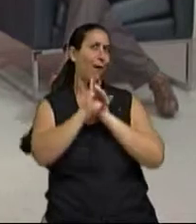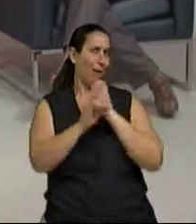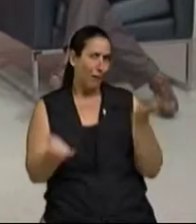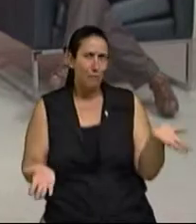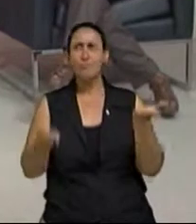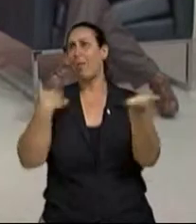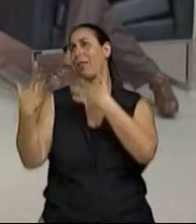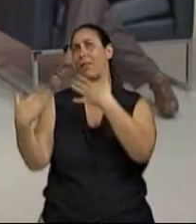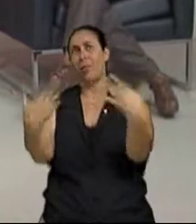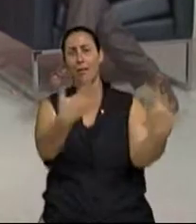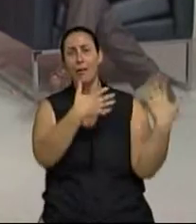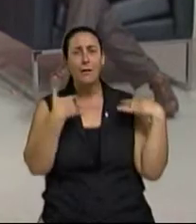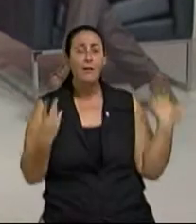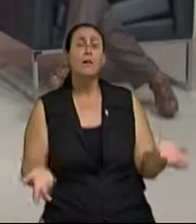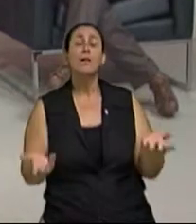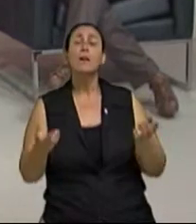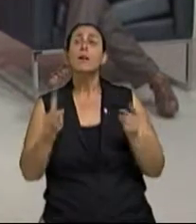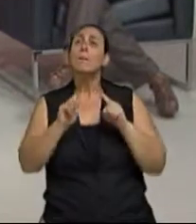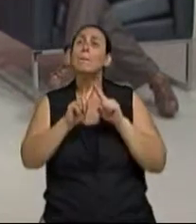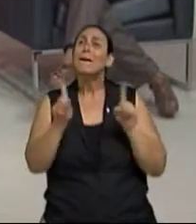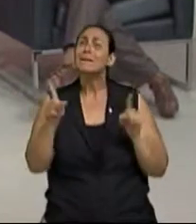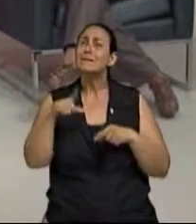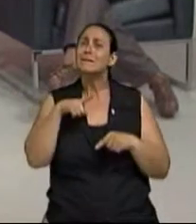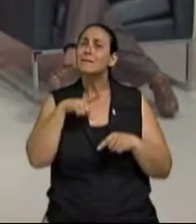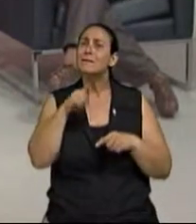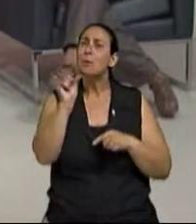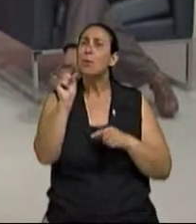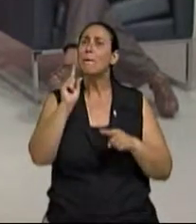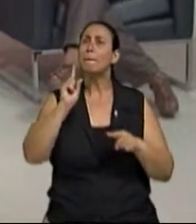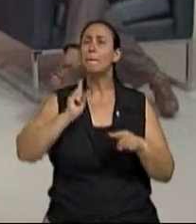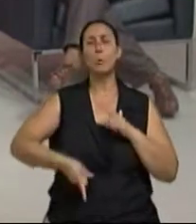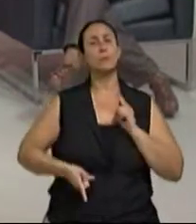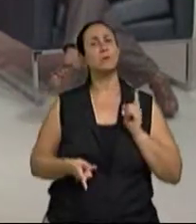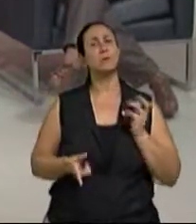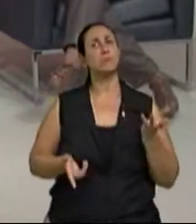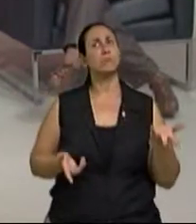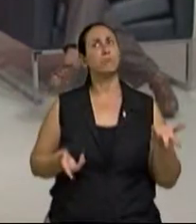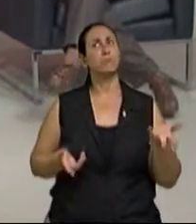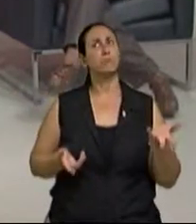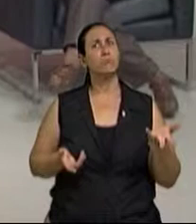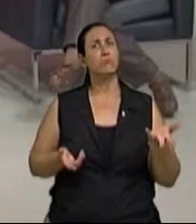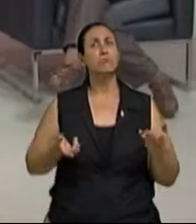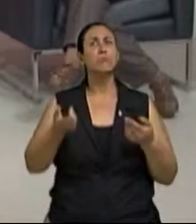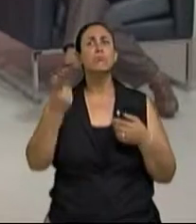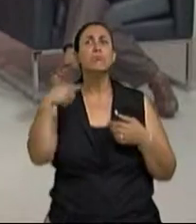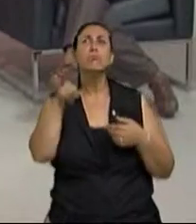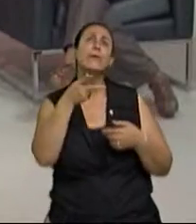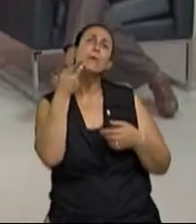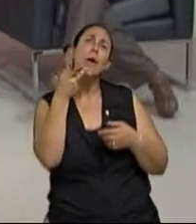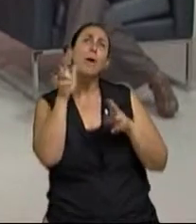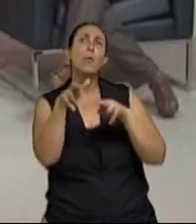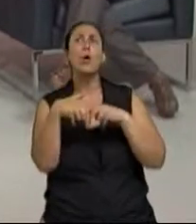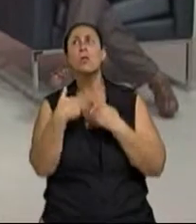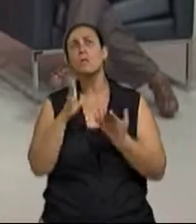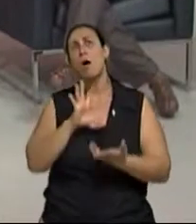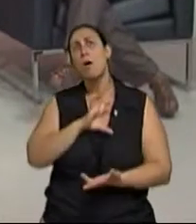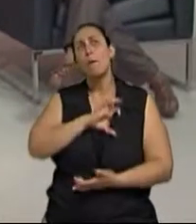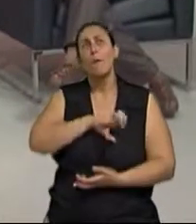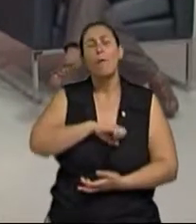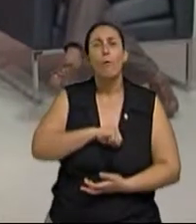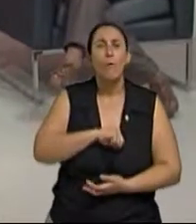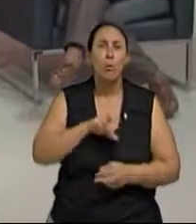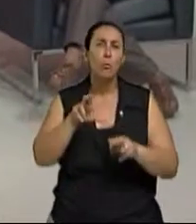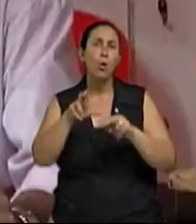pessoas, né? E que muitas vezes existe uma proibição em nome, entre aspas, do amor que eu tenho pela